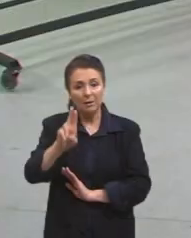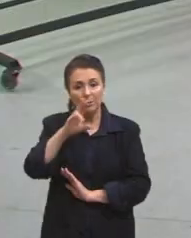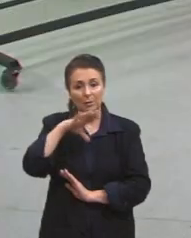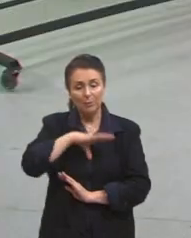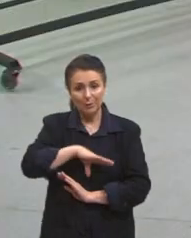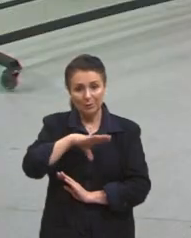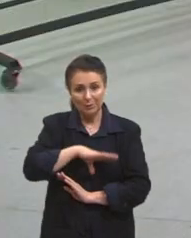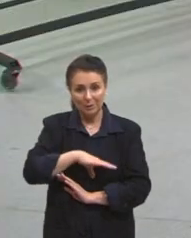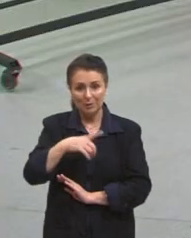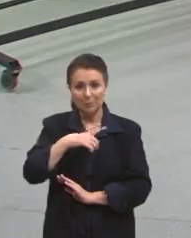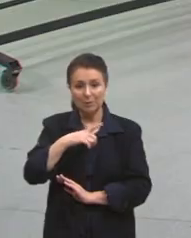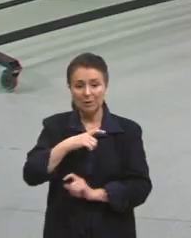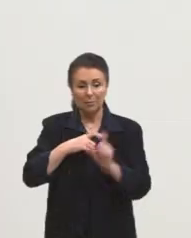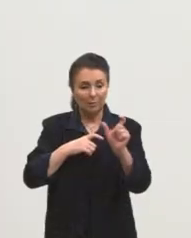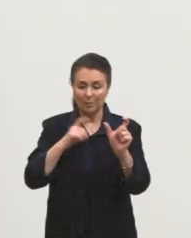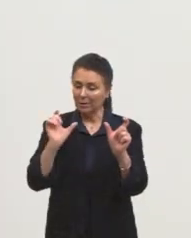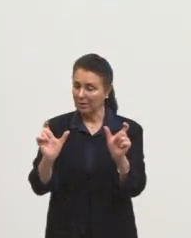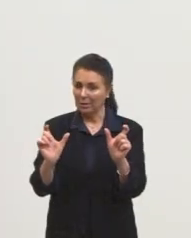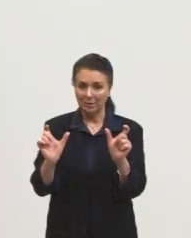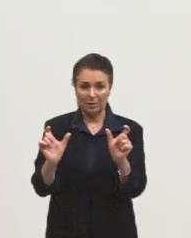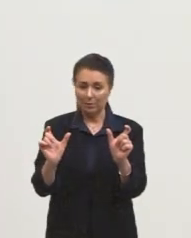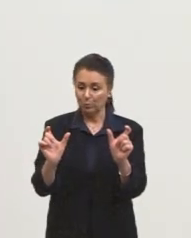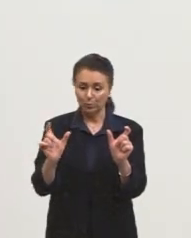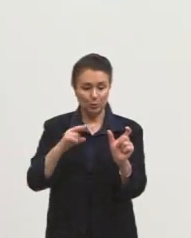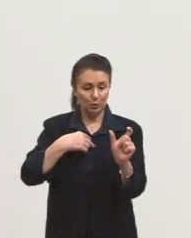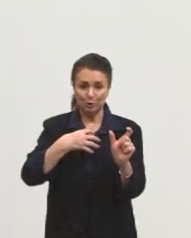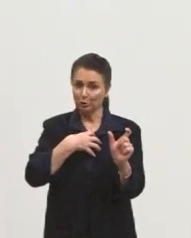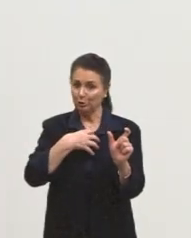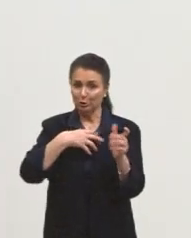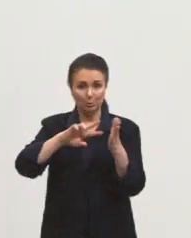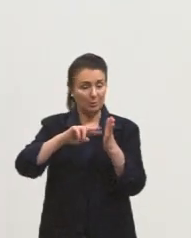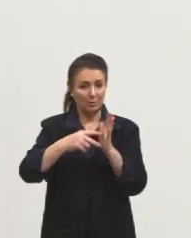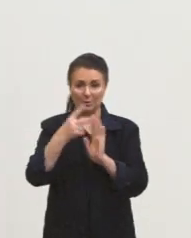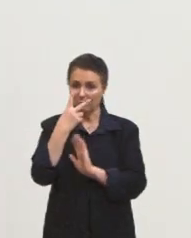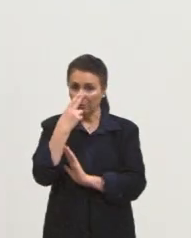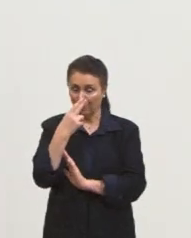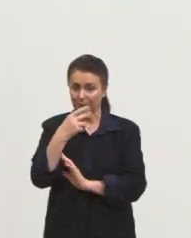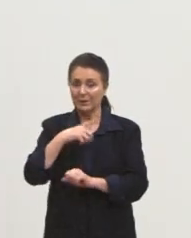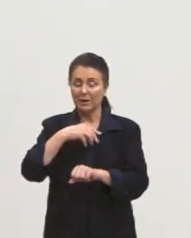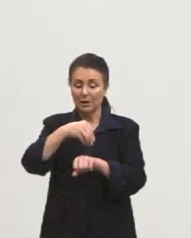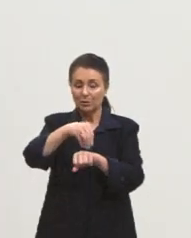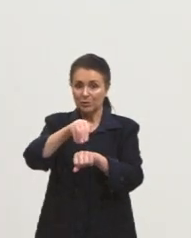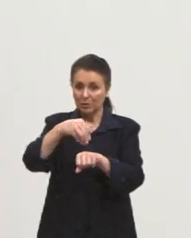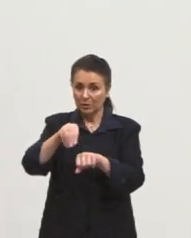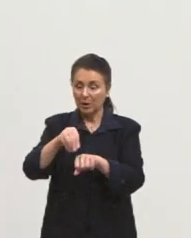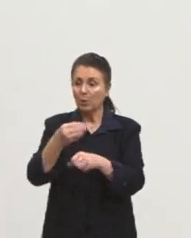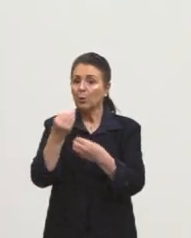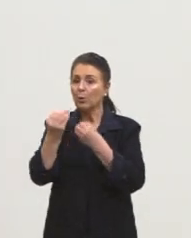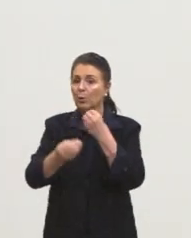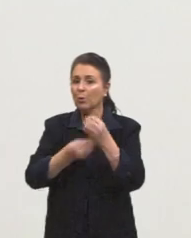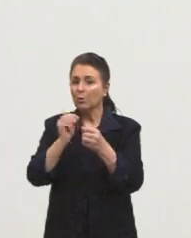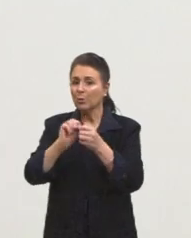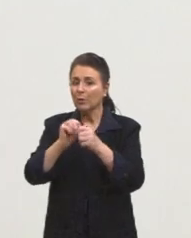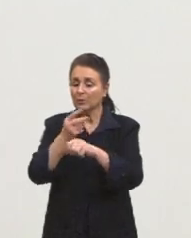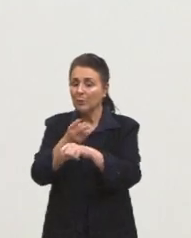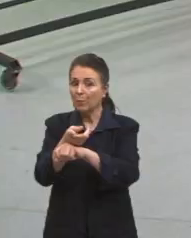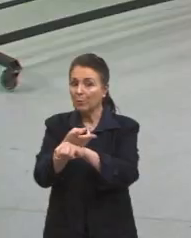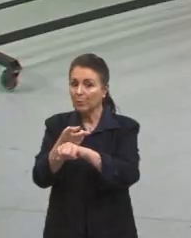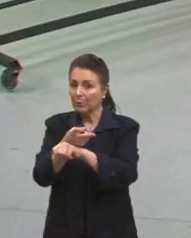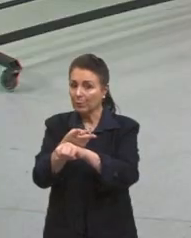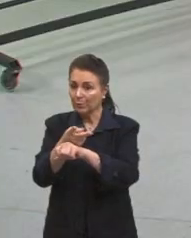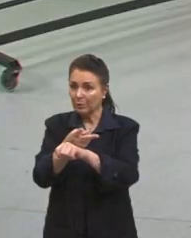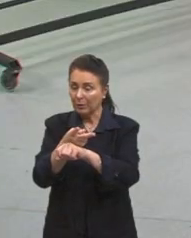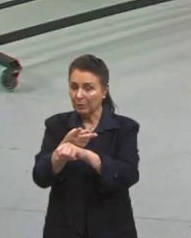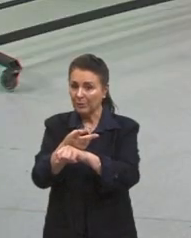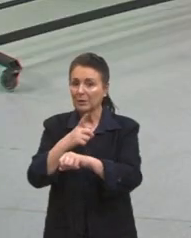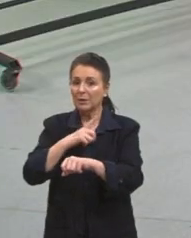Exatamente. Só que isso também a gente vai ver com mais detalhes agora em seguida, porque a gente tem umas dicas de onde procurar, não é, professora? Exatamente. Ainda